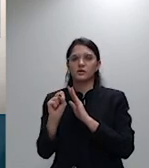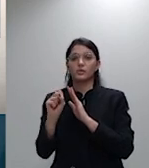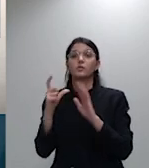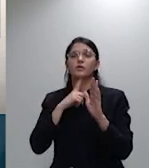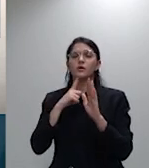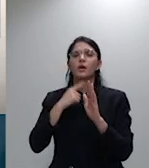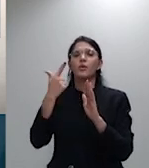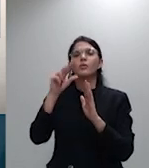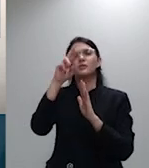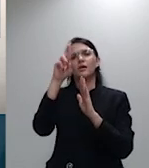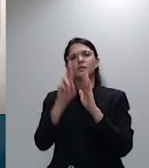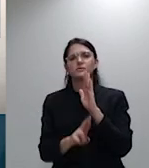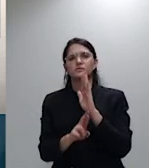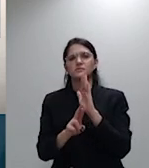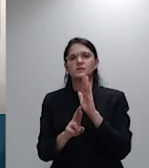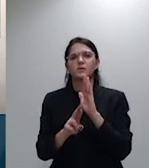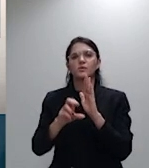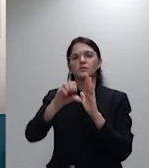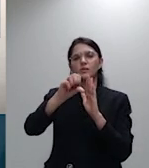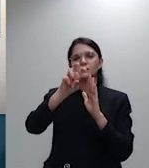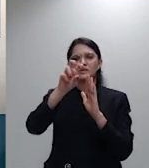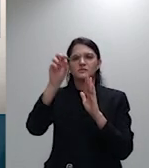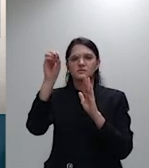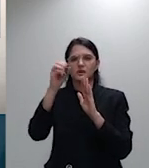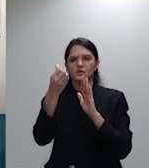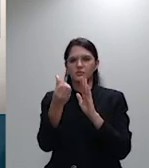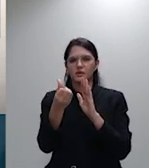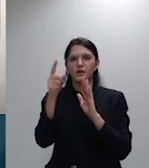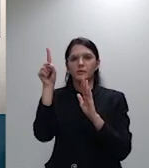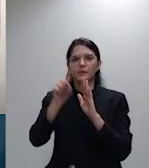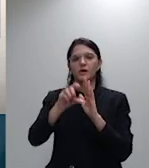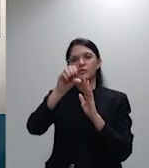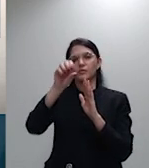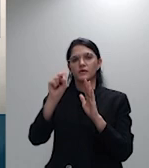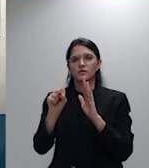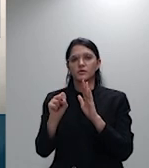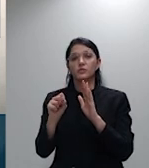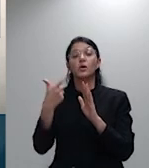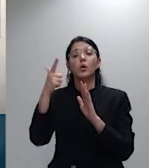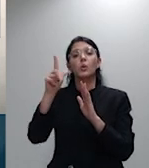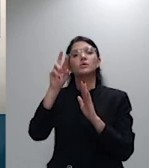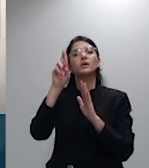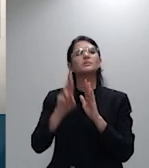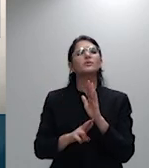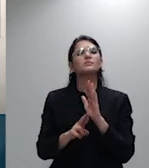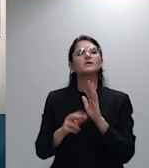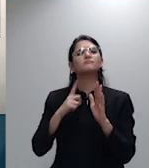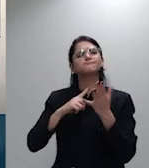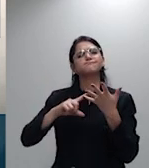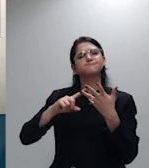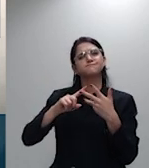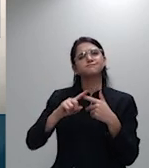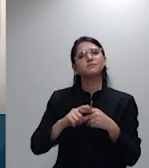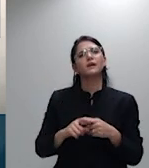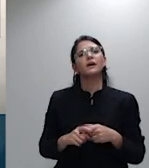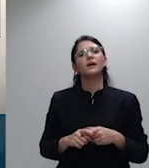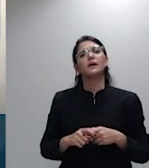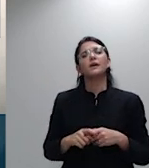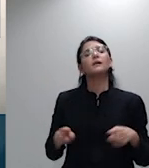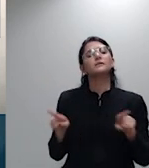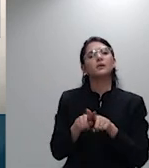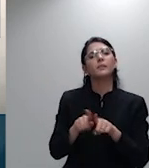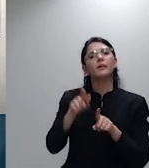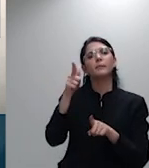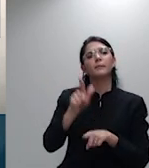98 a resolução normativa 63 barra 2003 além disso